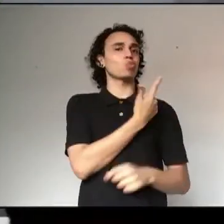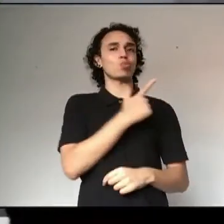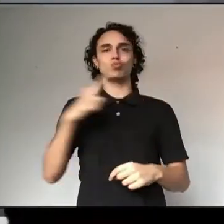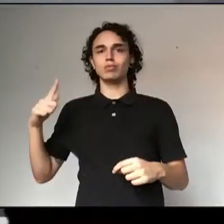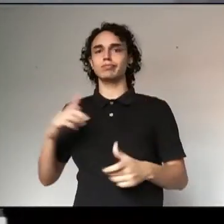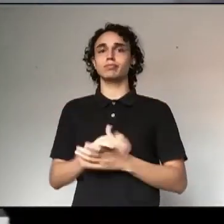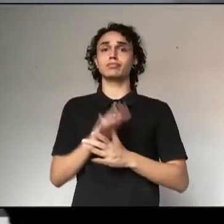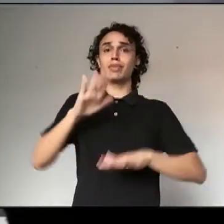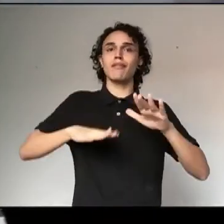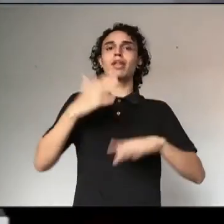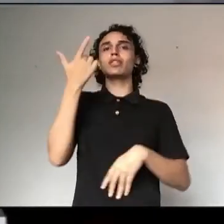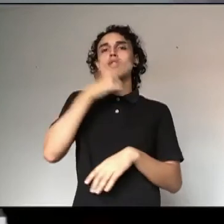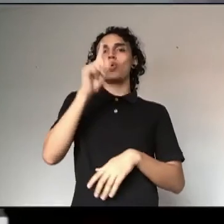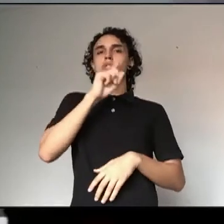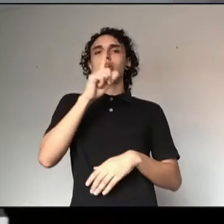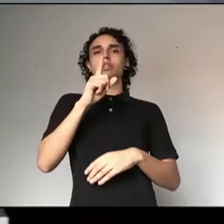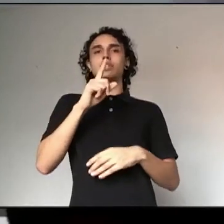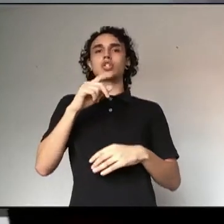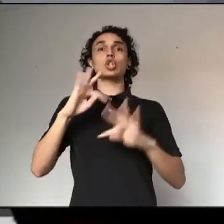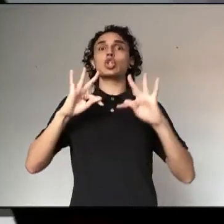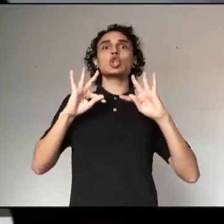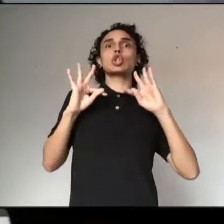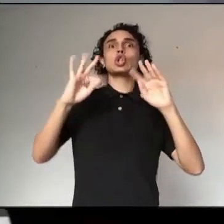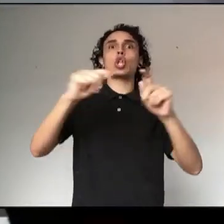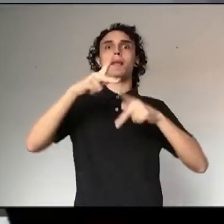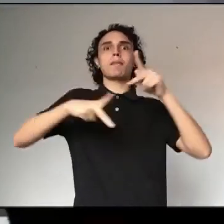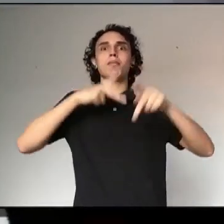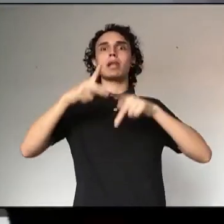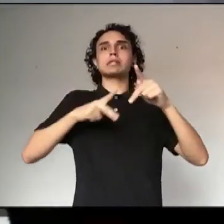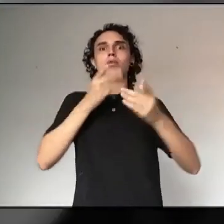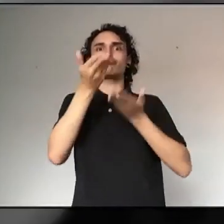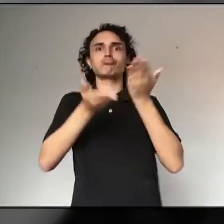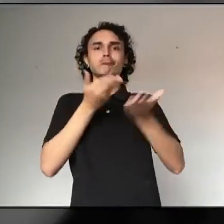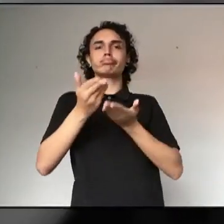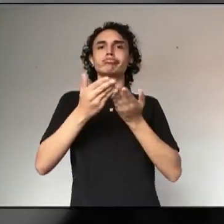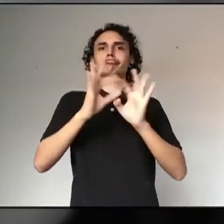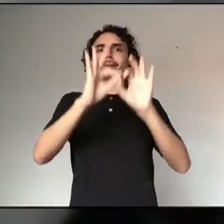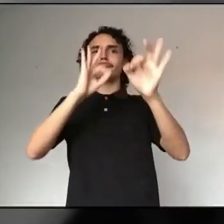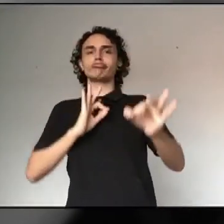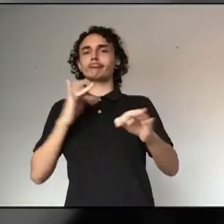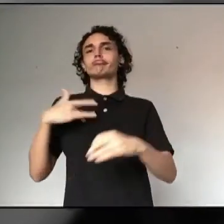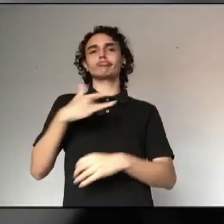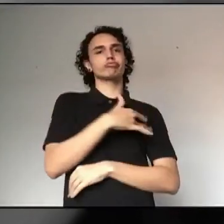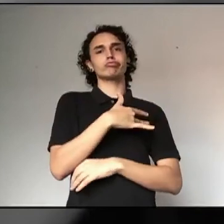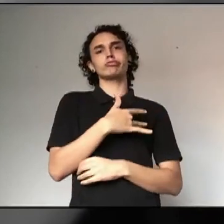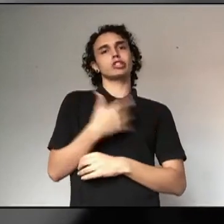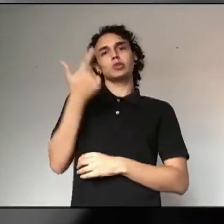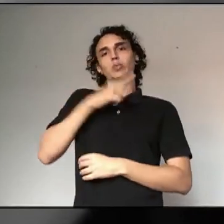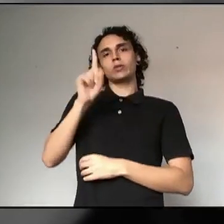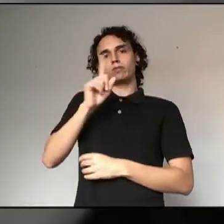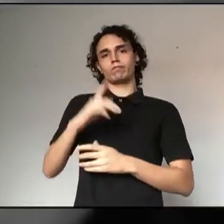Então, você acaba não conseguindo levar a telemedicina de uma forma homogênea para toda a população. E aí E aí